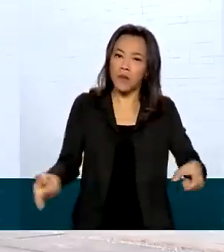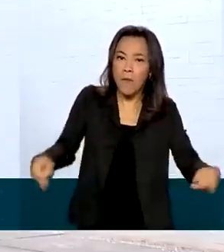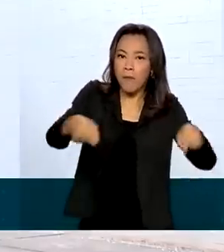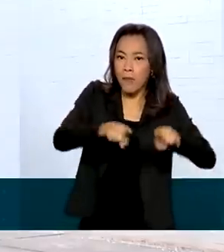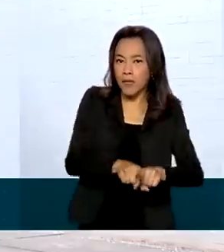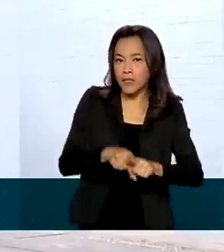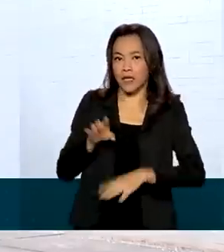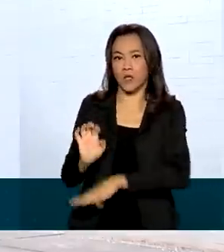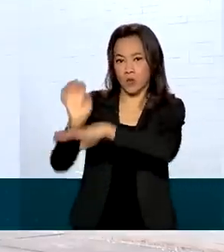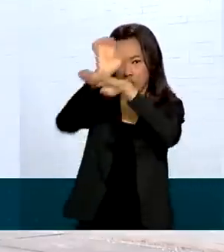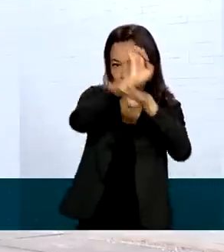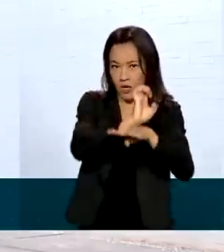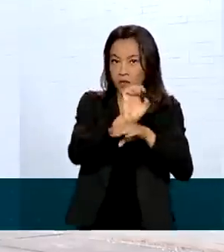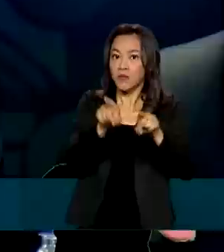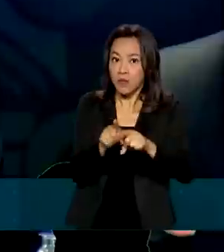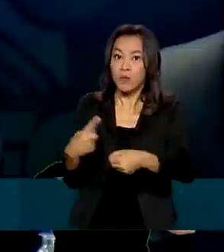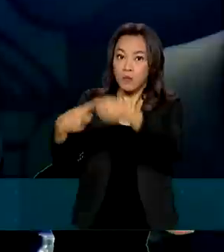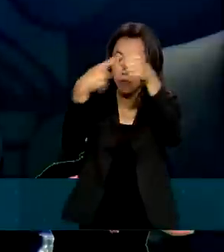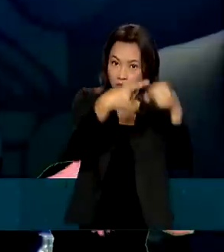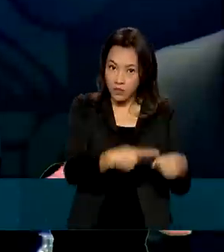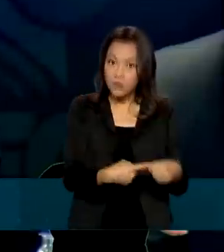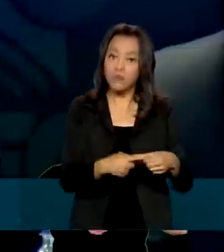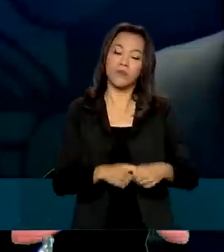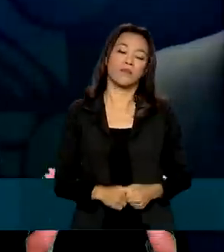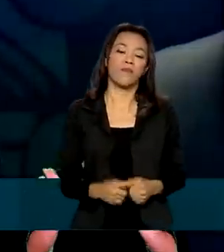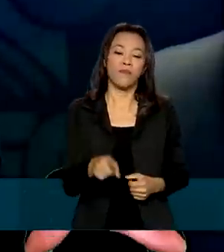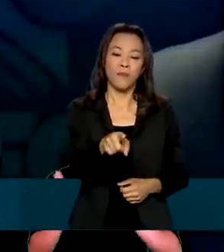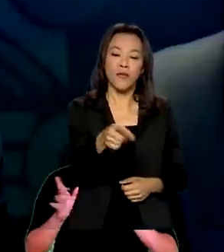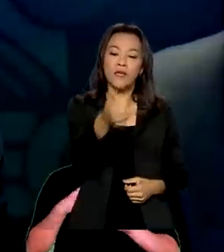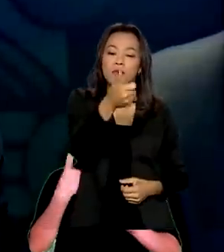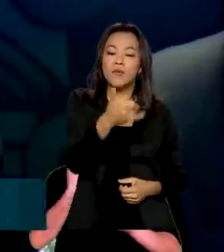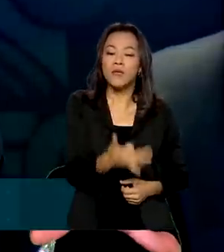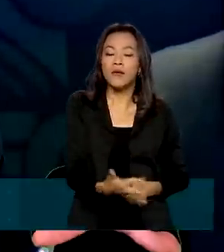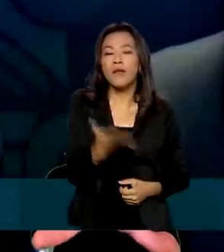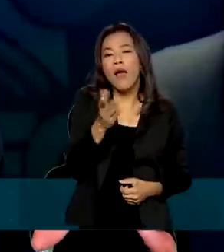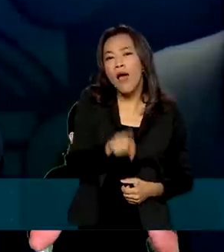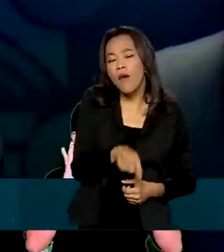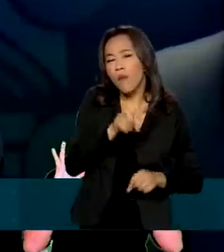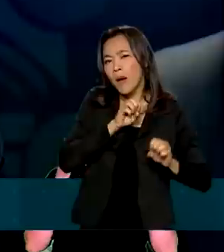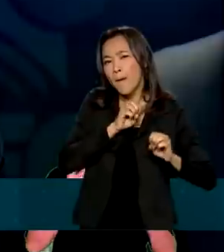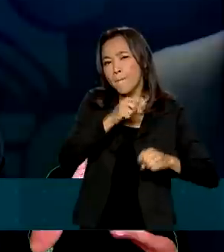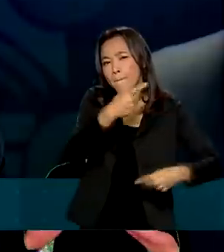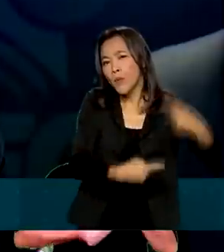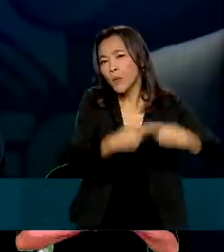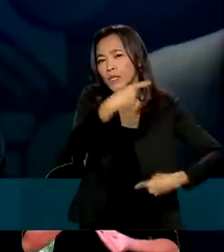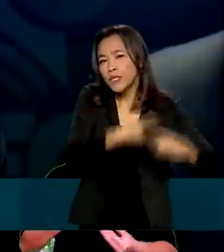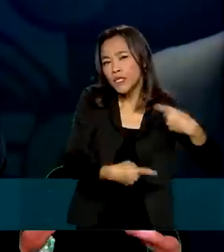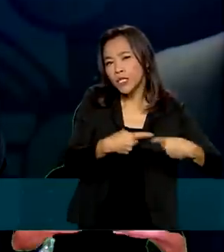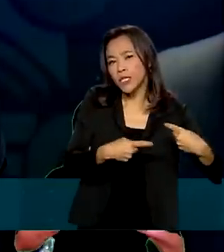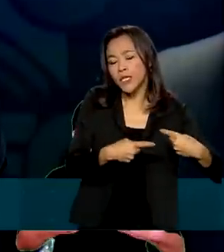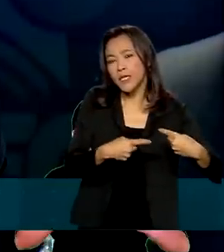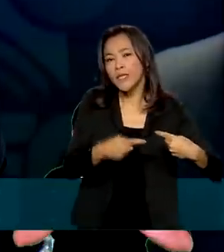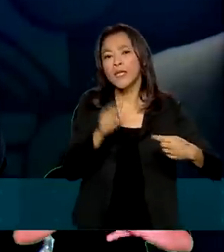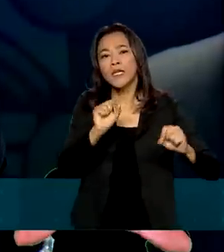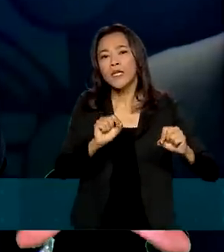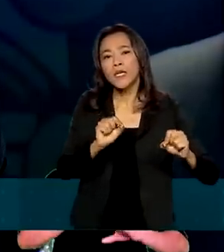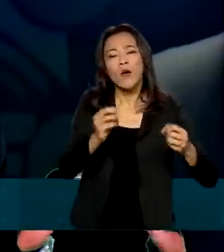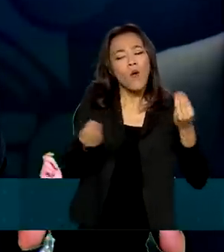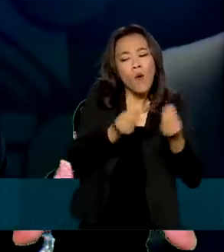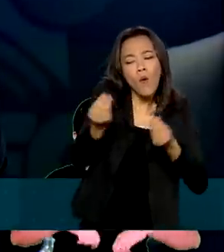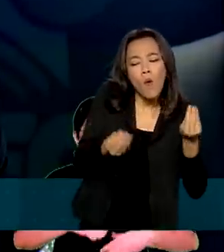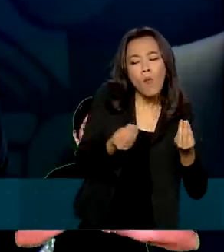estados e municípios. É uma política que olha de que maneira o Ministério da Educação pode